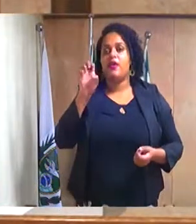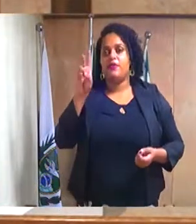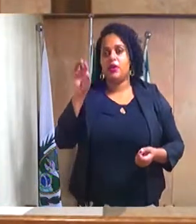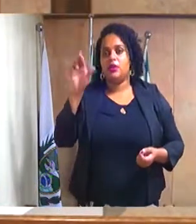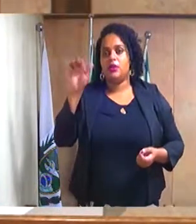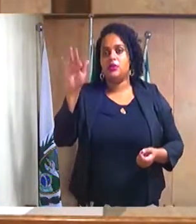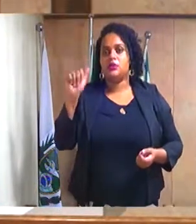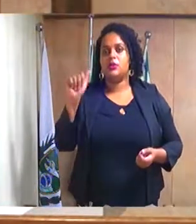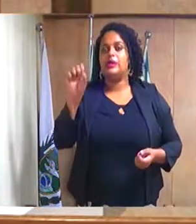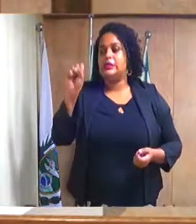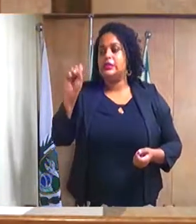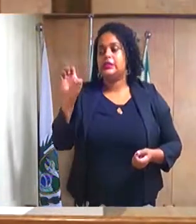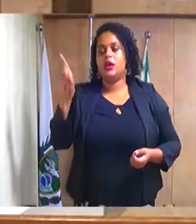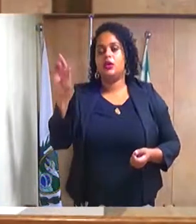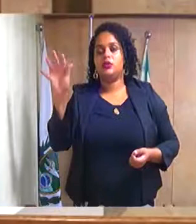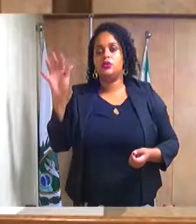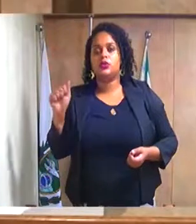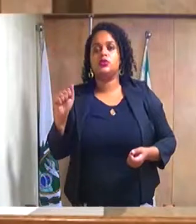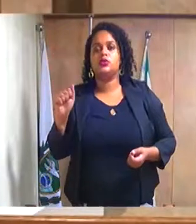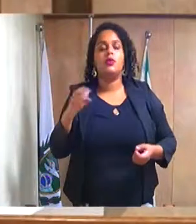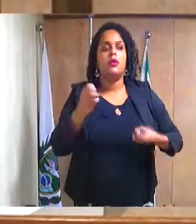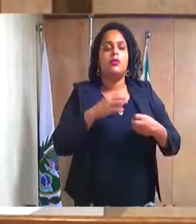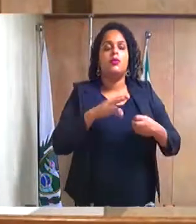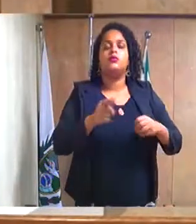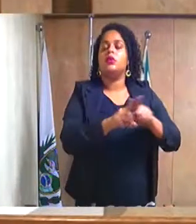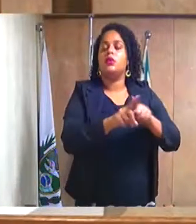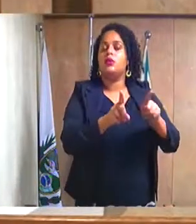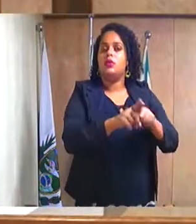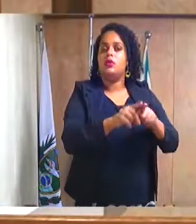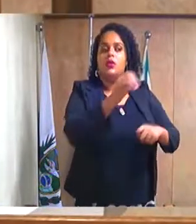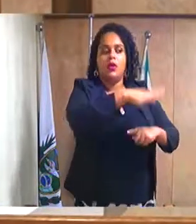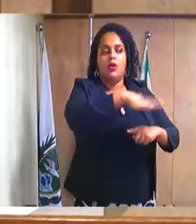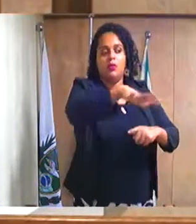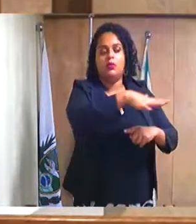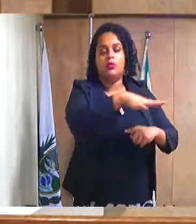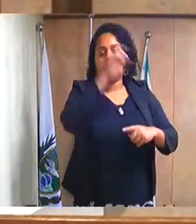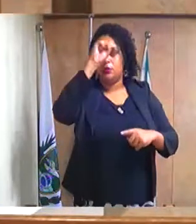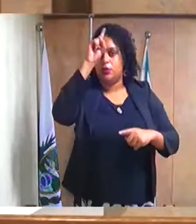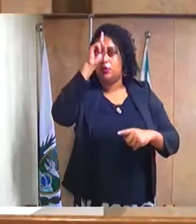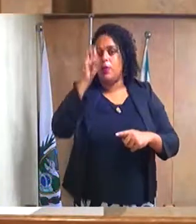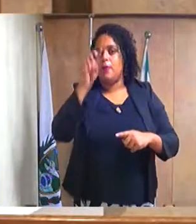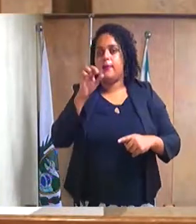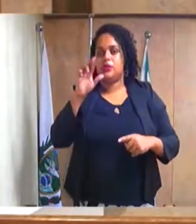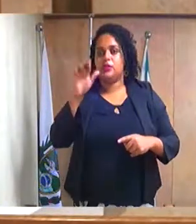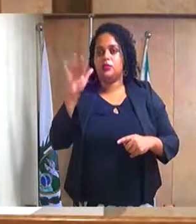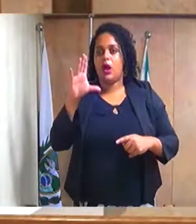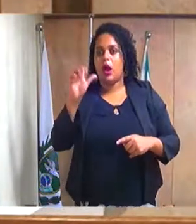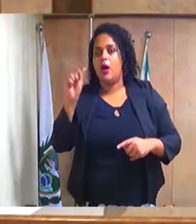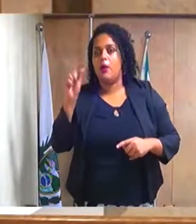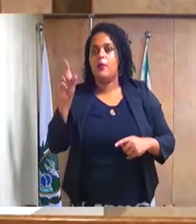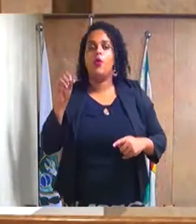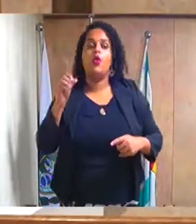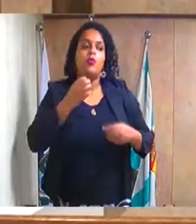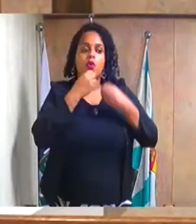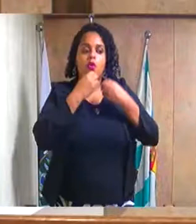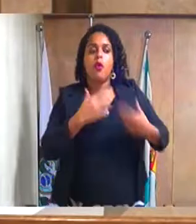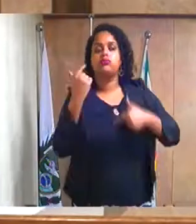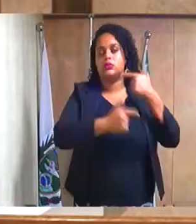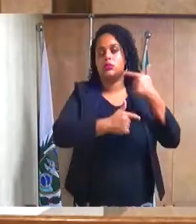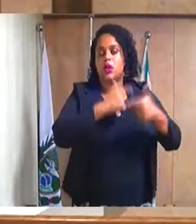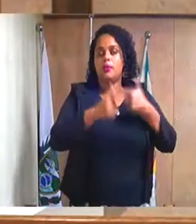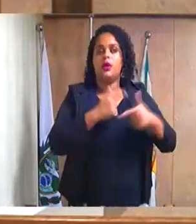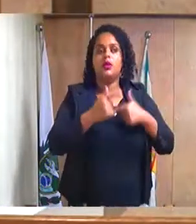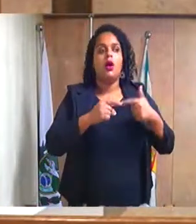Melo Santos, recepcionista do Hospital Municipal Dr. Moacir Rodrigues do Carmo, pelos relevantes serviços prestados aos duque